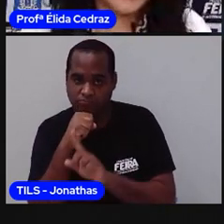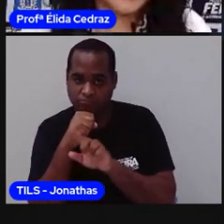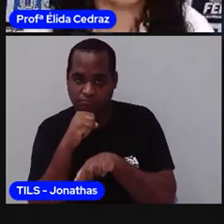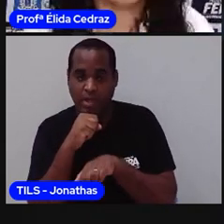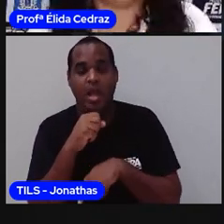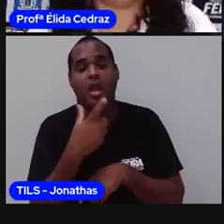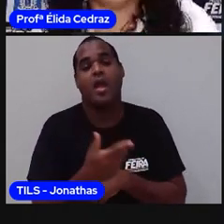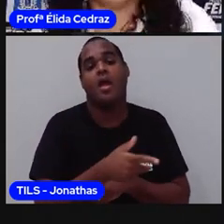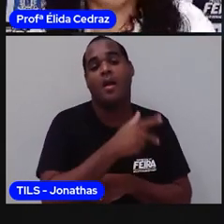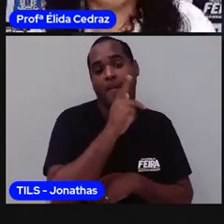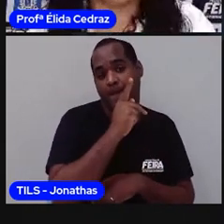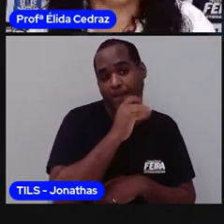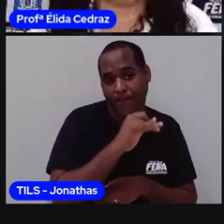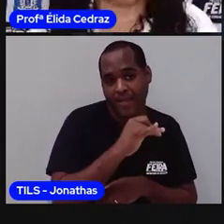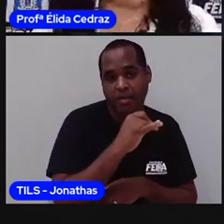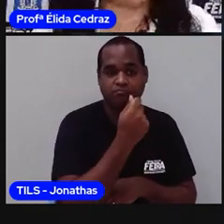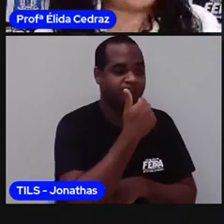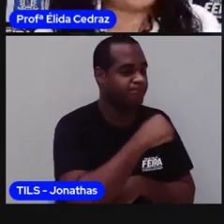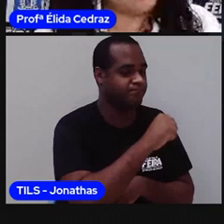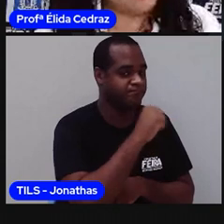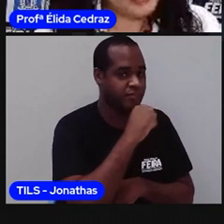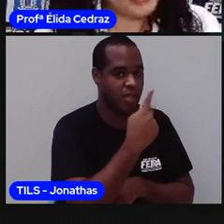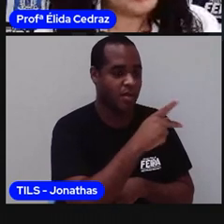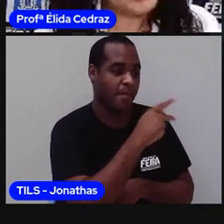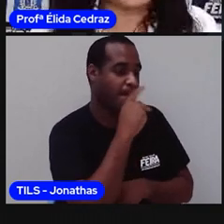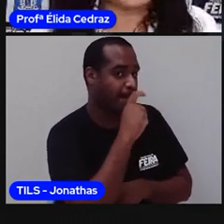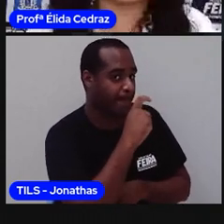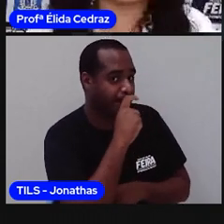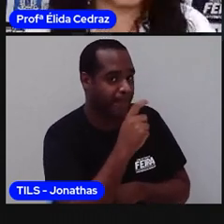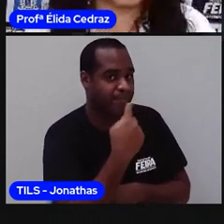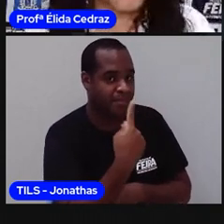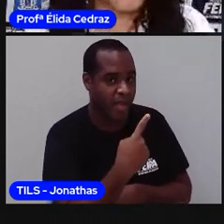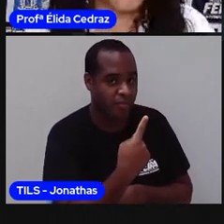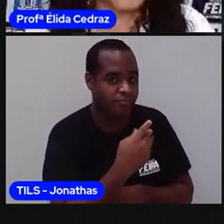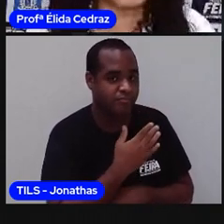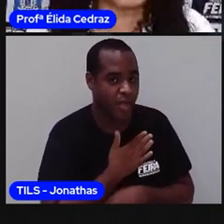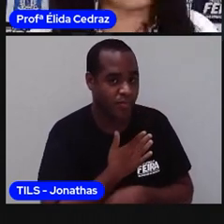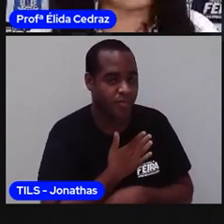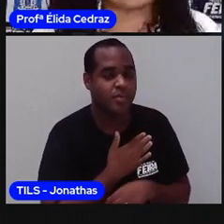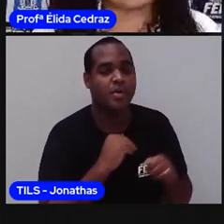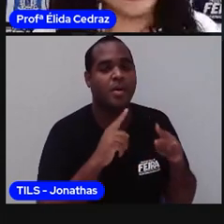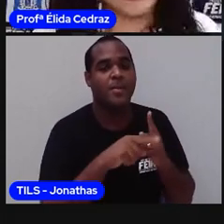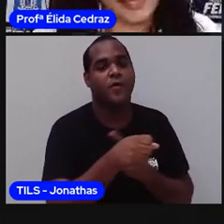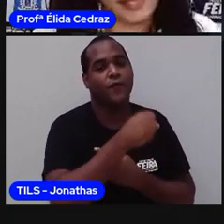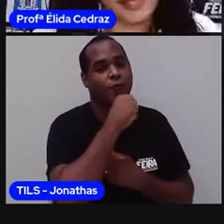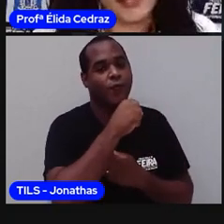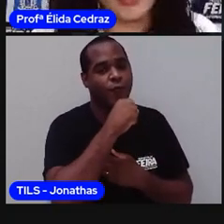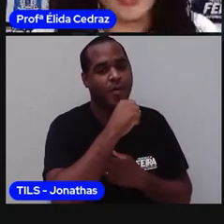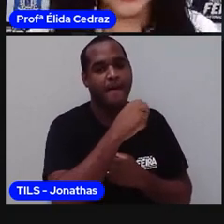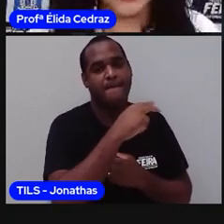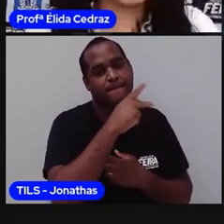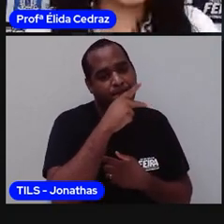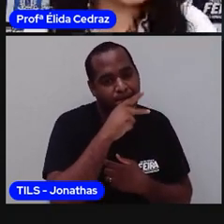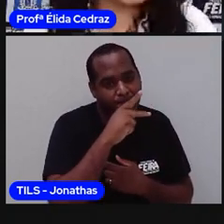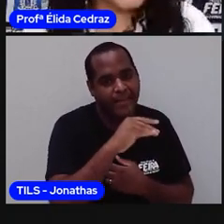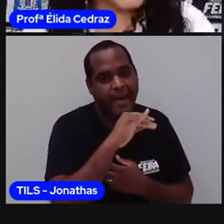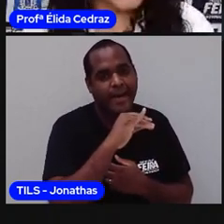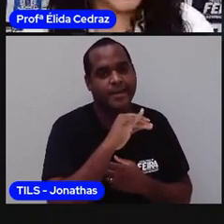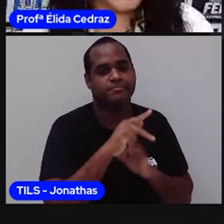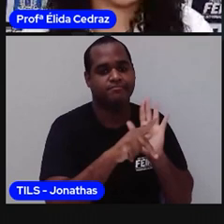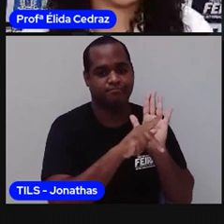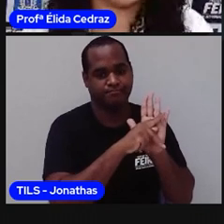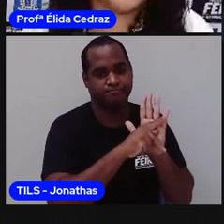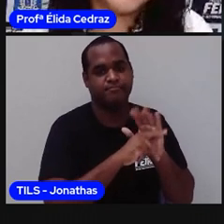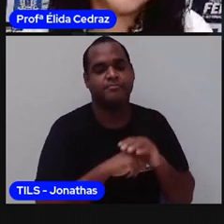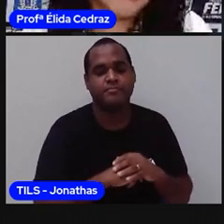o papai e a mamãe do meu pai são os meus avós paternos. E ainda